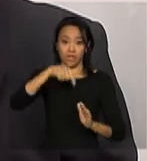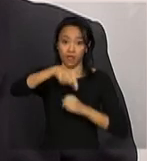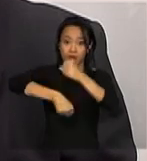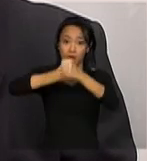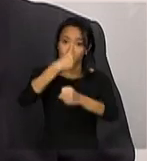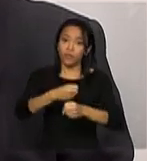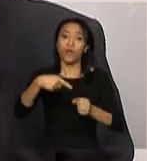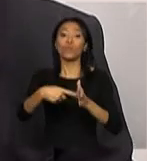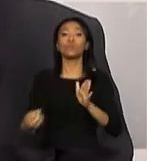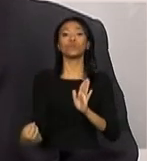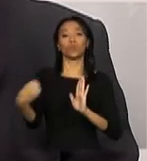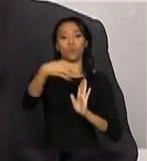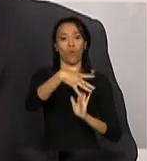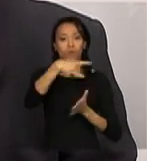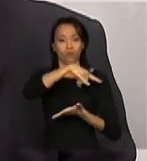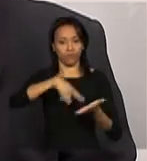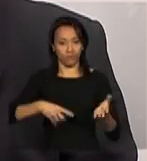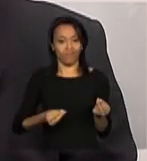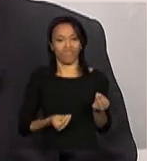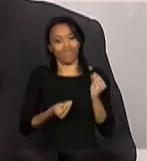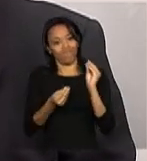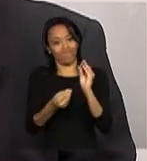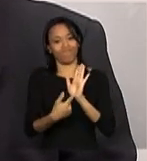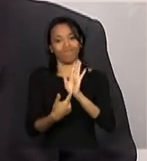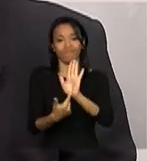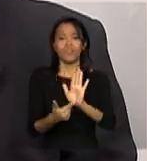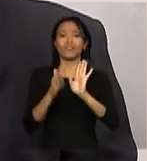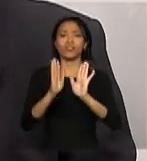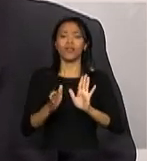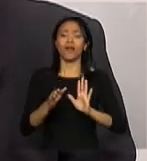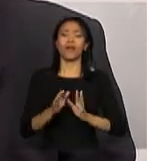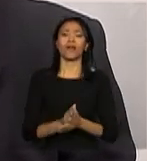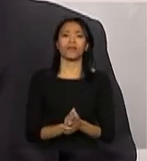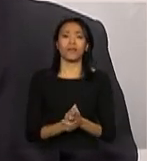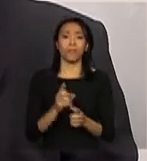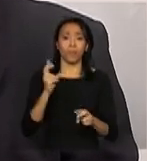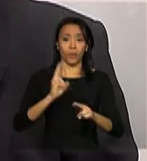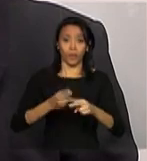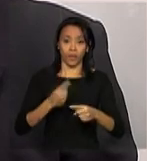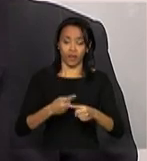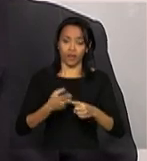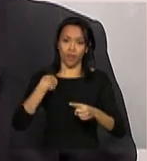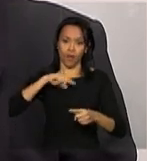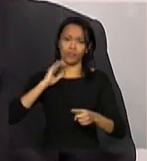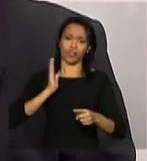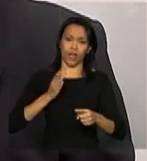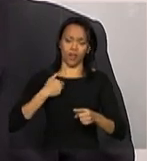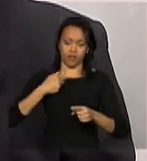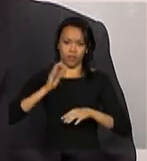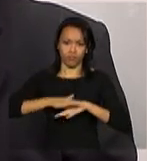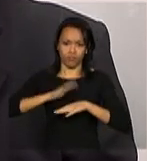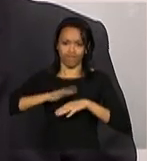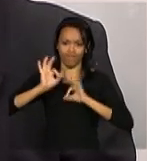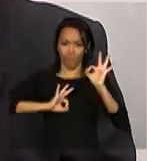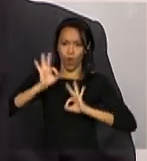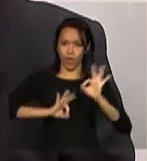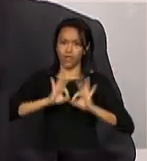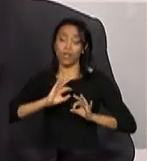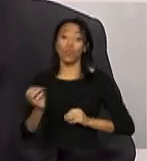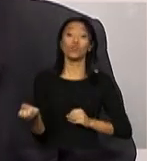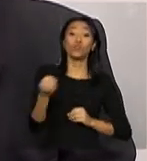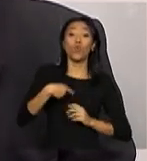demonstrativo, que foi disponibilizado. Em consequência, nós tivemos que elaborar também um novo sistema.